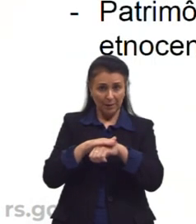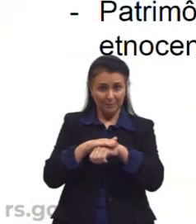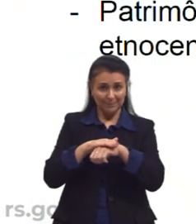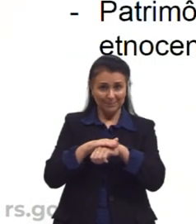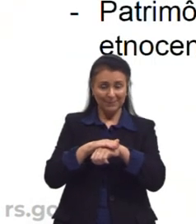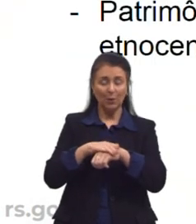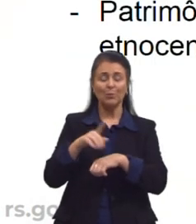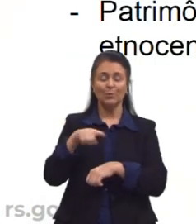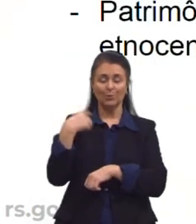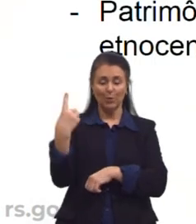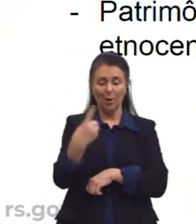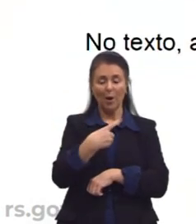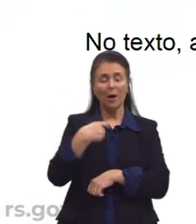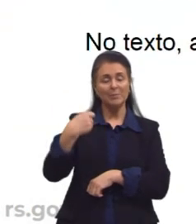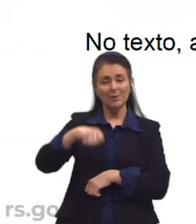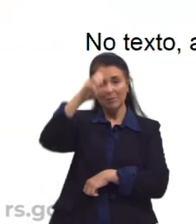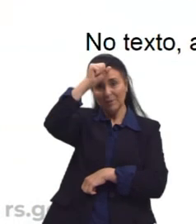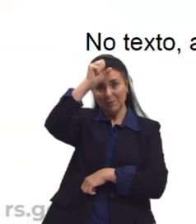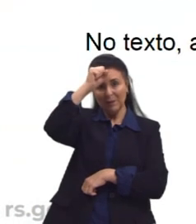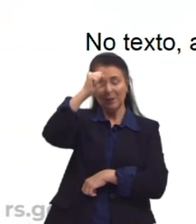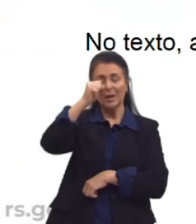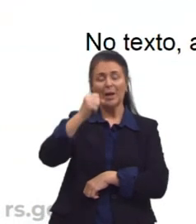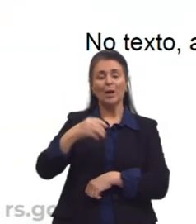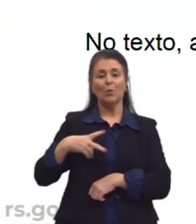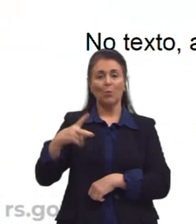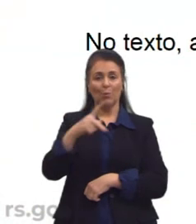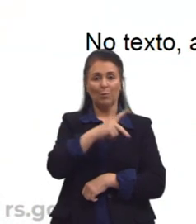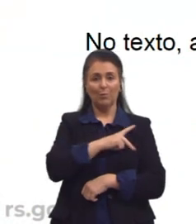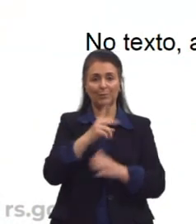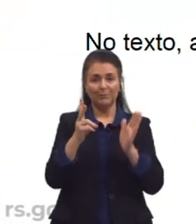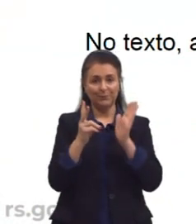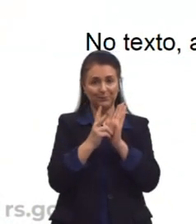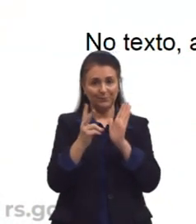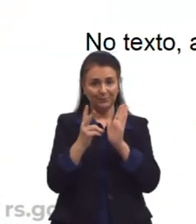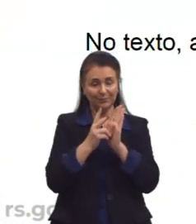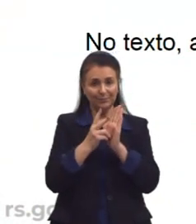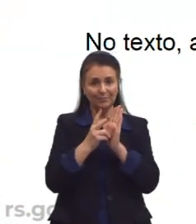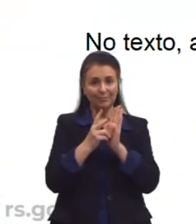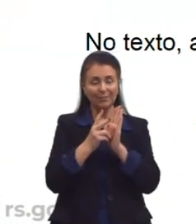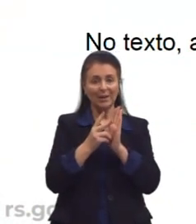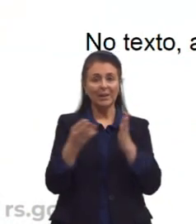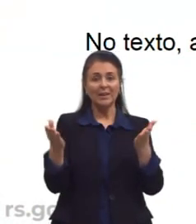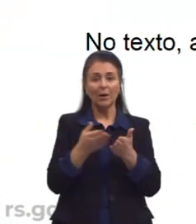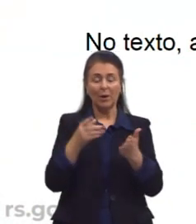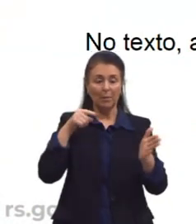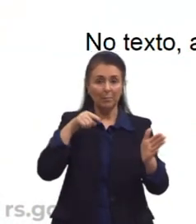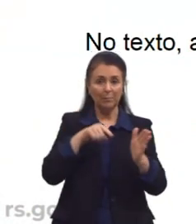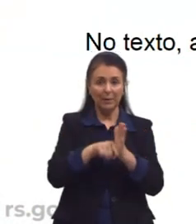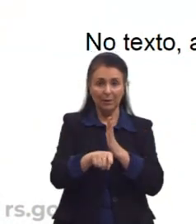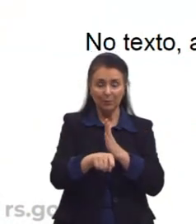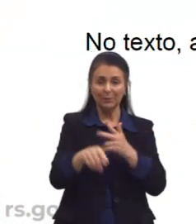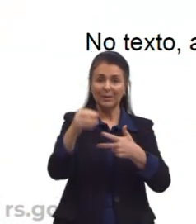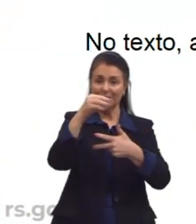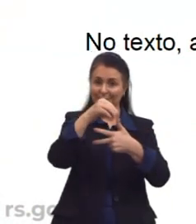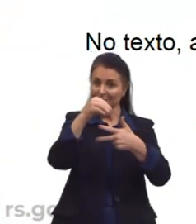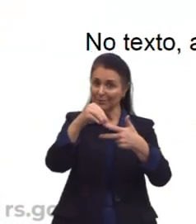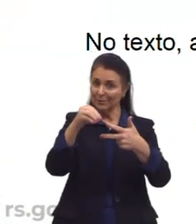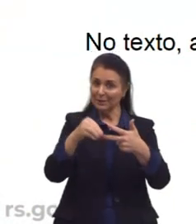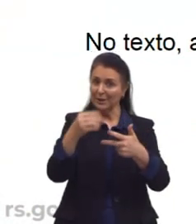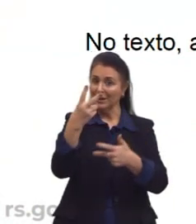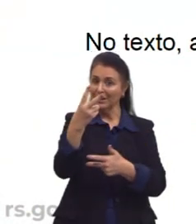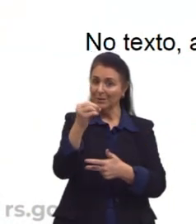povos indígenas e com a forma que eles vivem. E aqui, a gente vai para a questão 70 do Enem